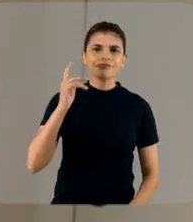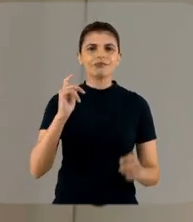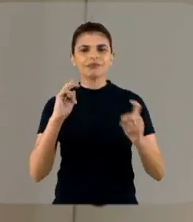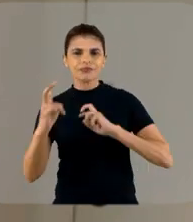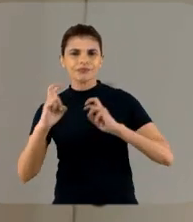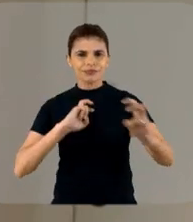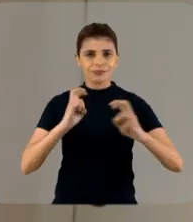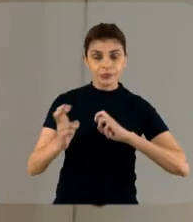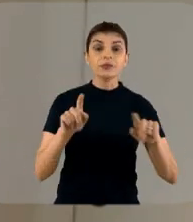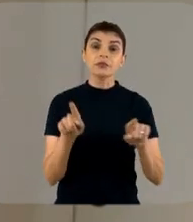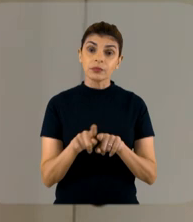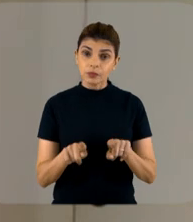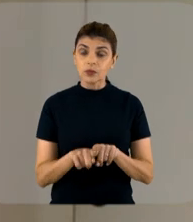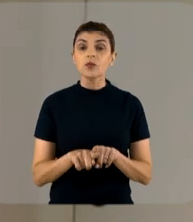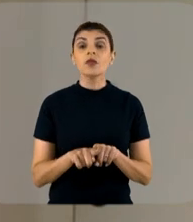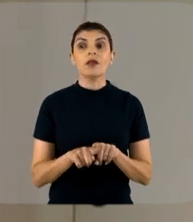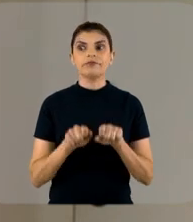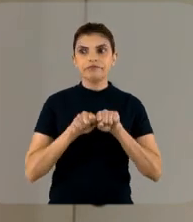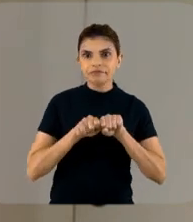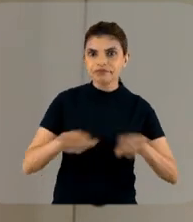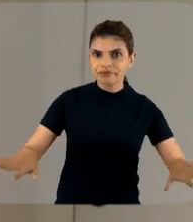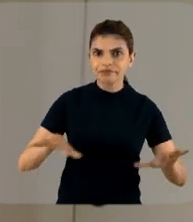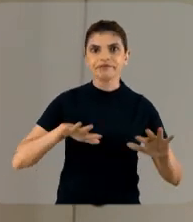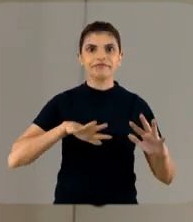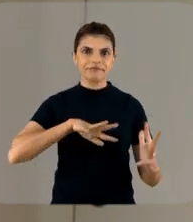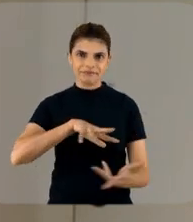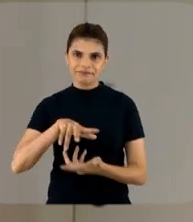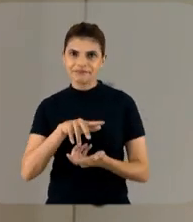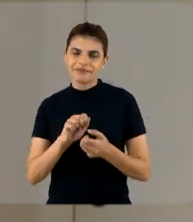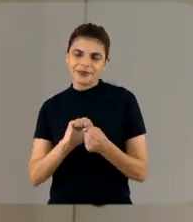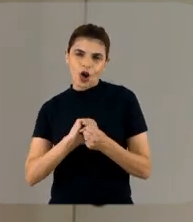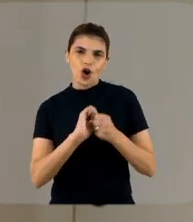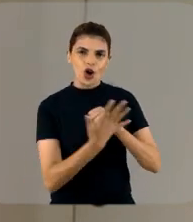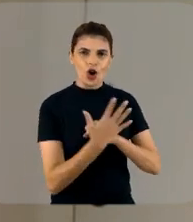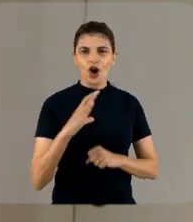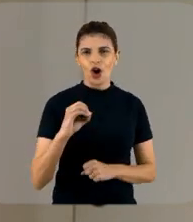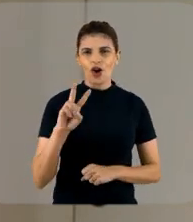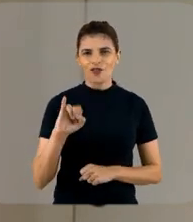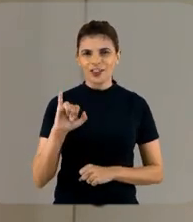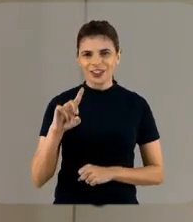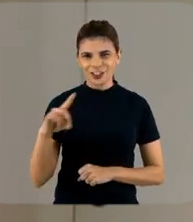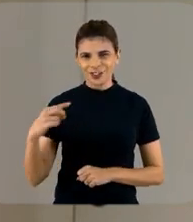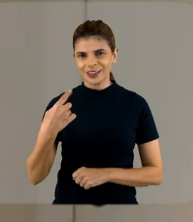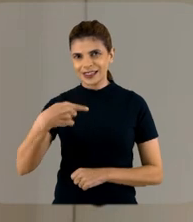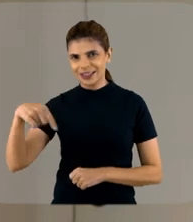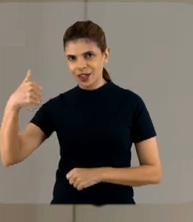Considerando o aspecto, vamos dizer assim, epidemiológico COVID, a gente tem que ele é um